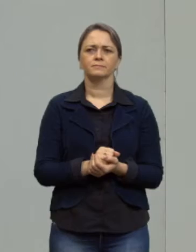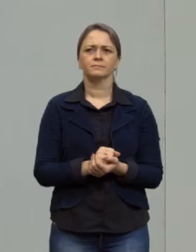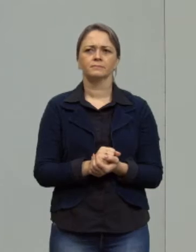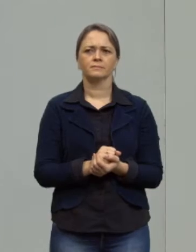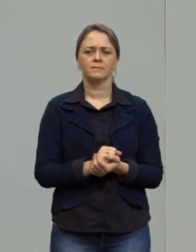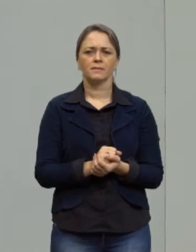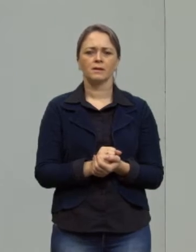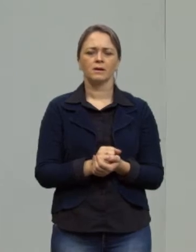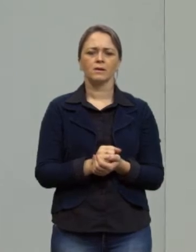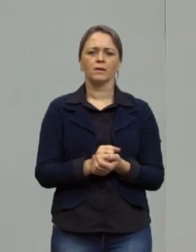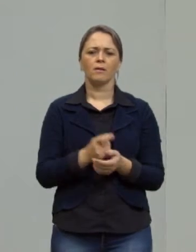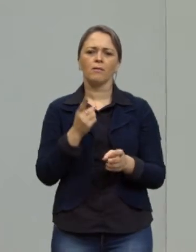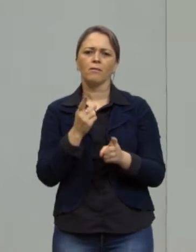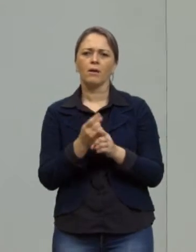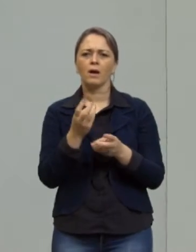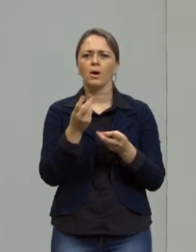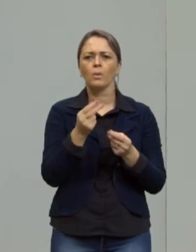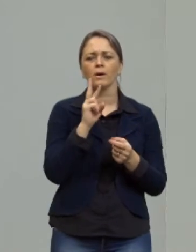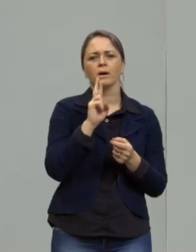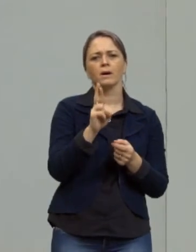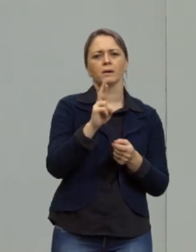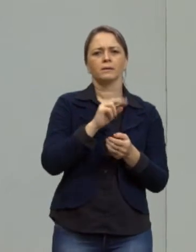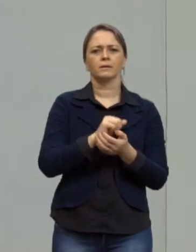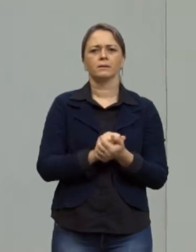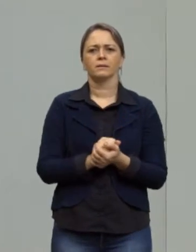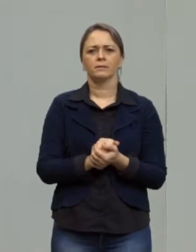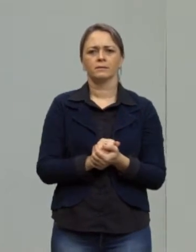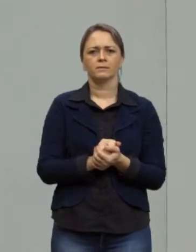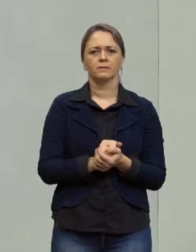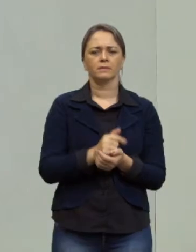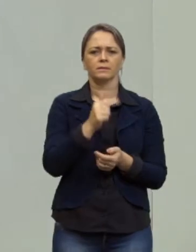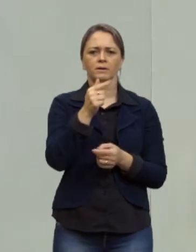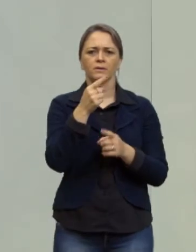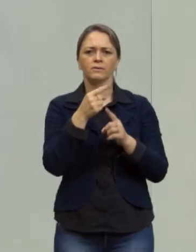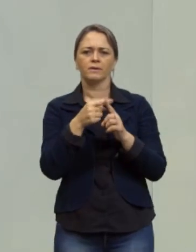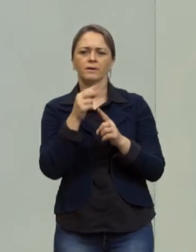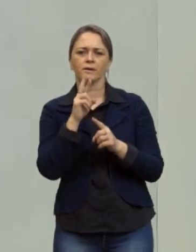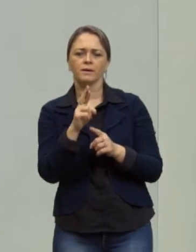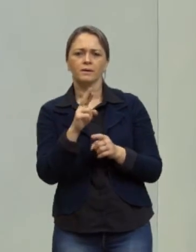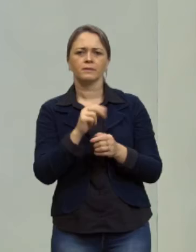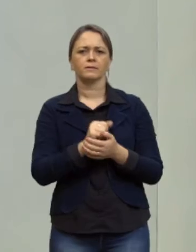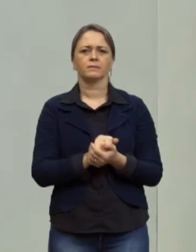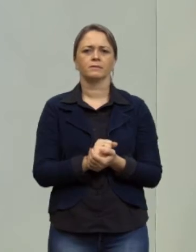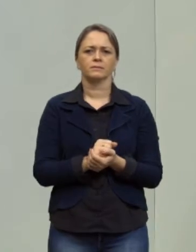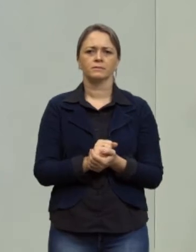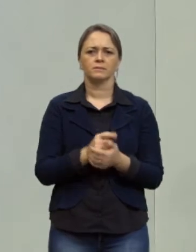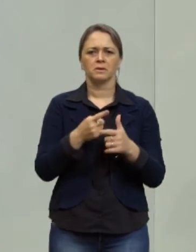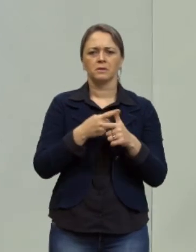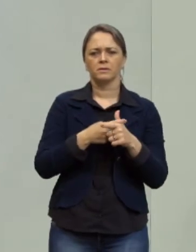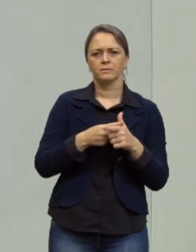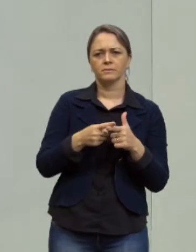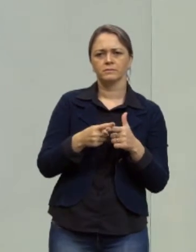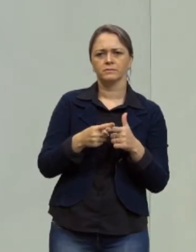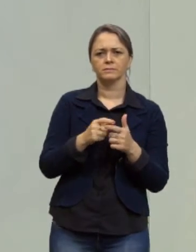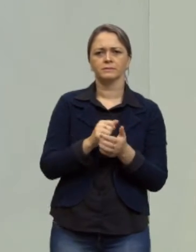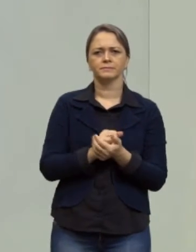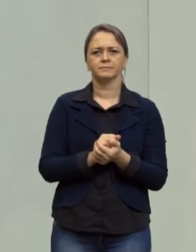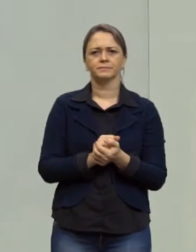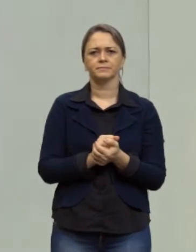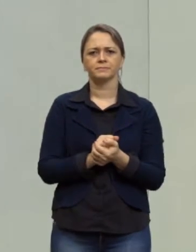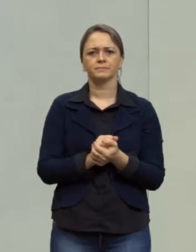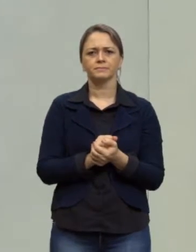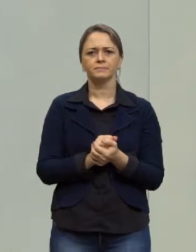eu quero saber o valor do R esse sete que está multiplicando o R tem que dividir o R para ele sair daqui